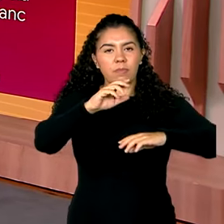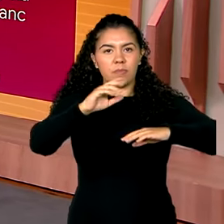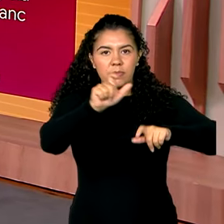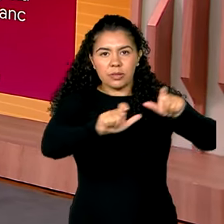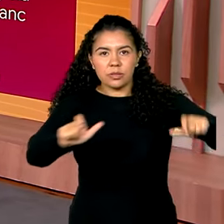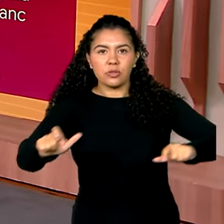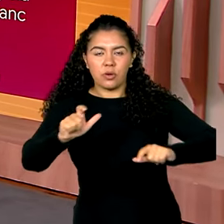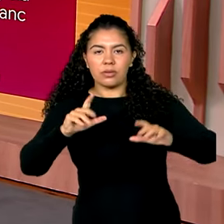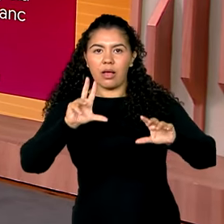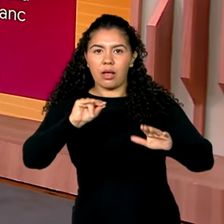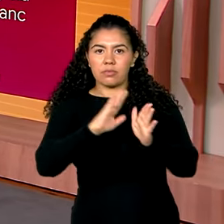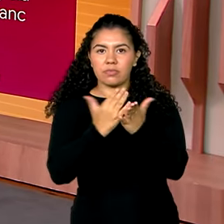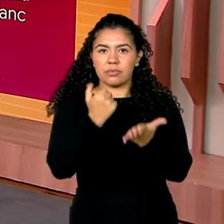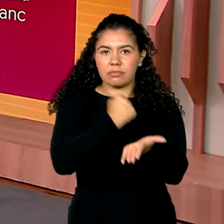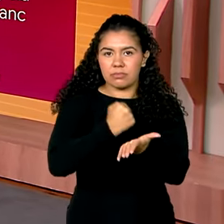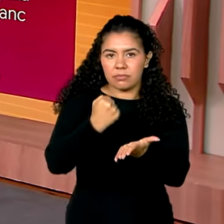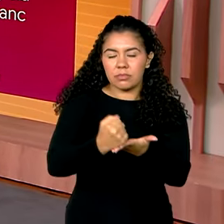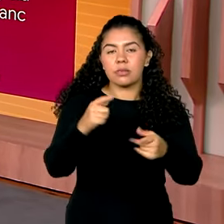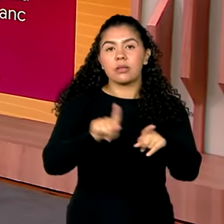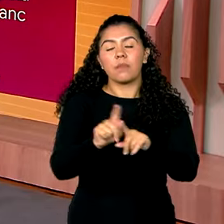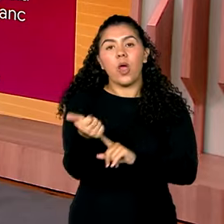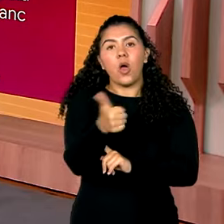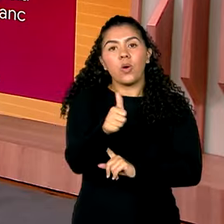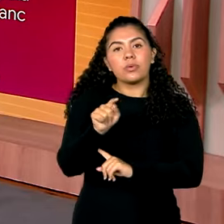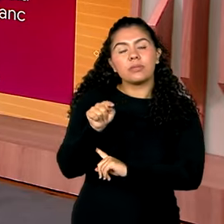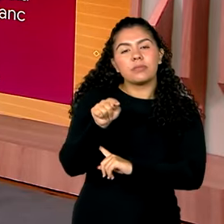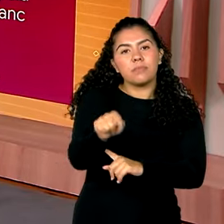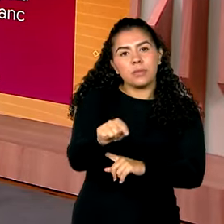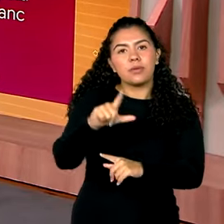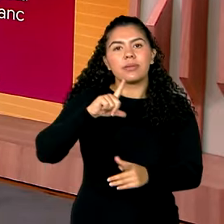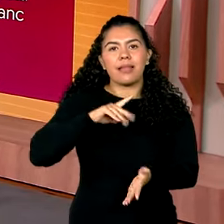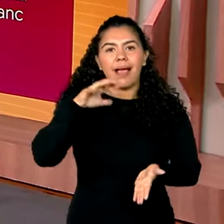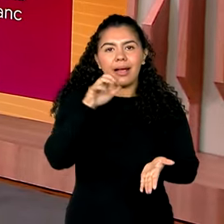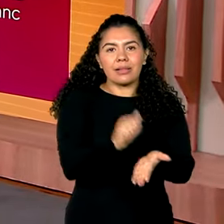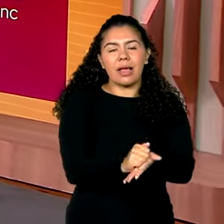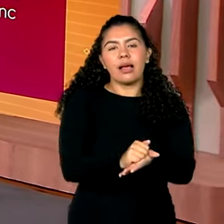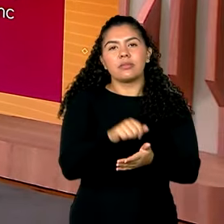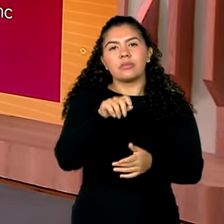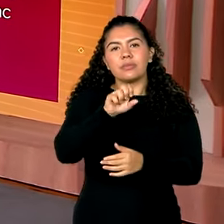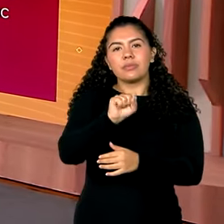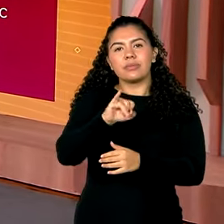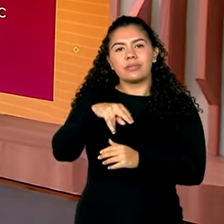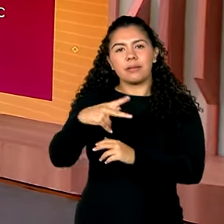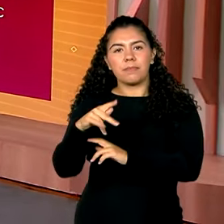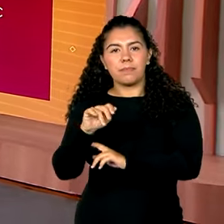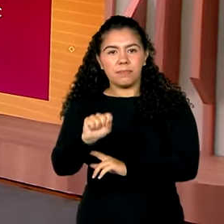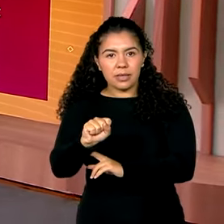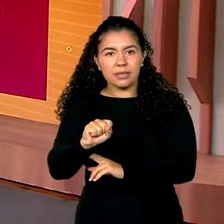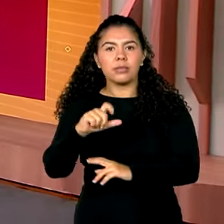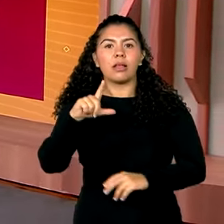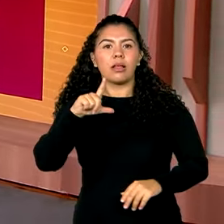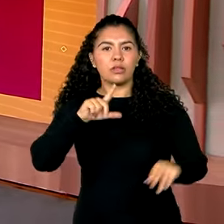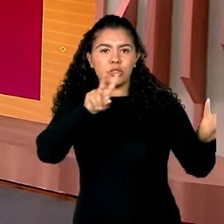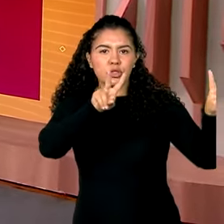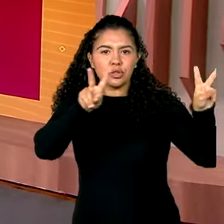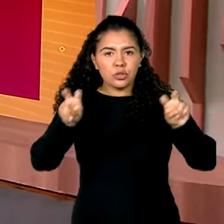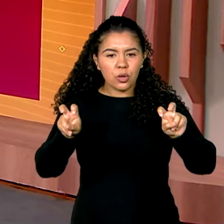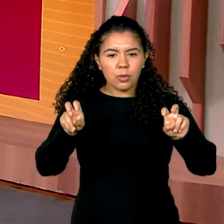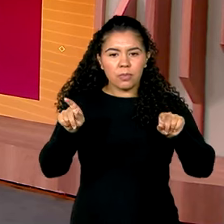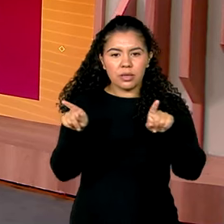quase 11 mil empresas inscritas no Simples. Aqui a gente tem cultura, mais de